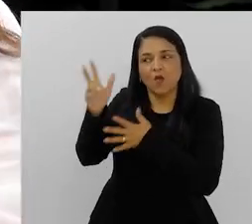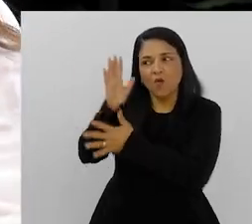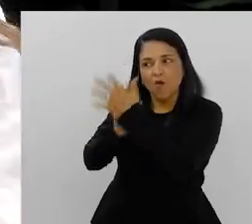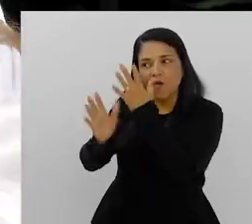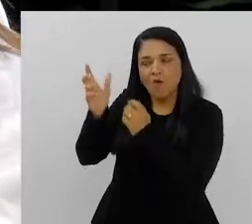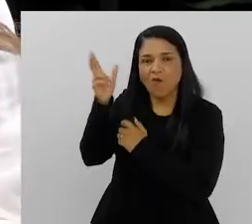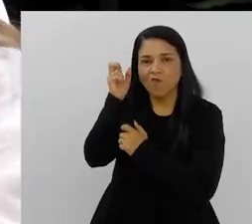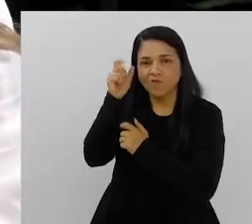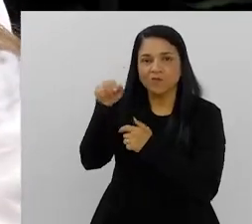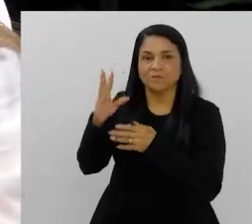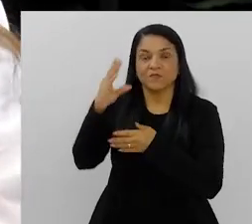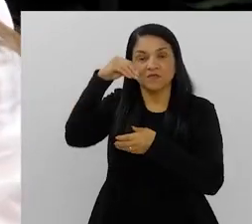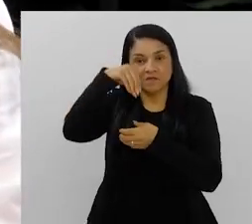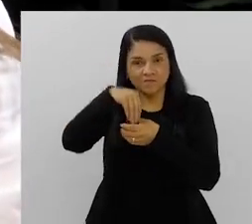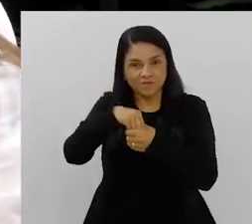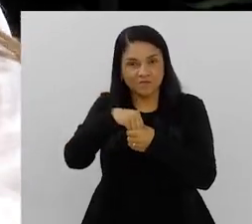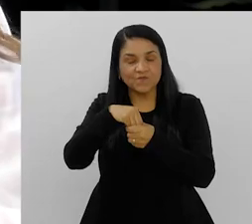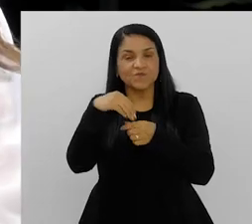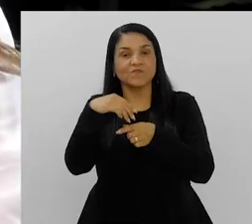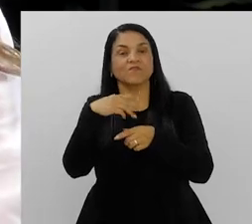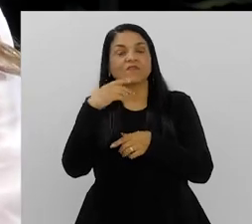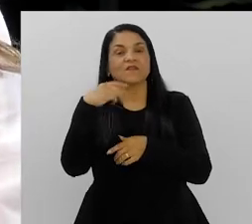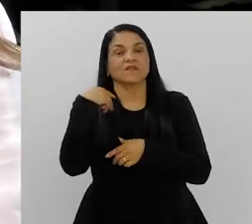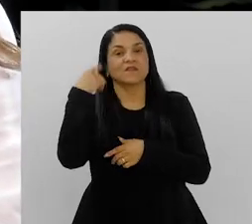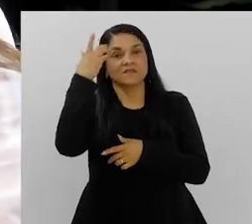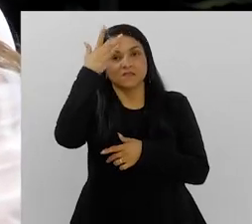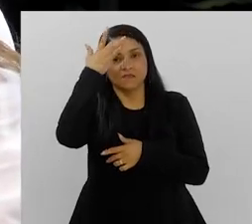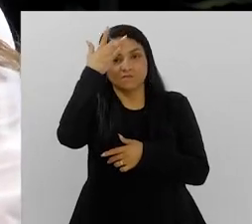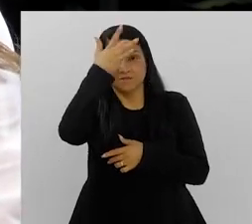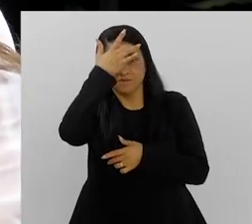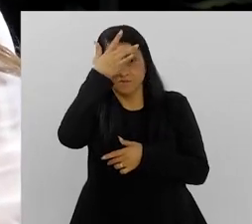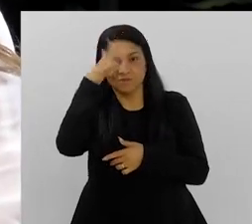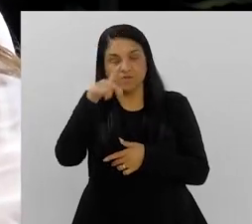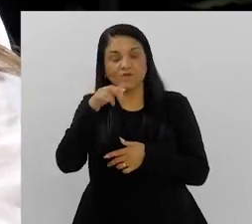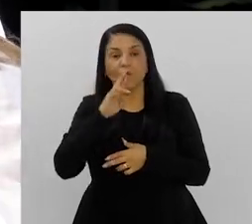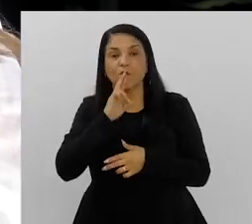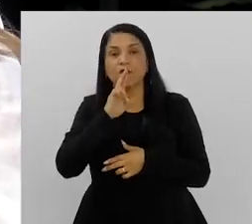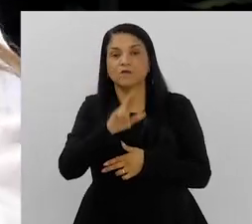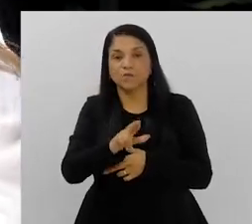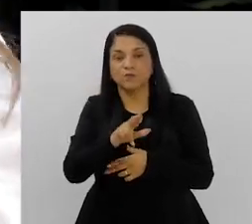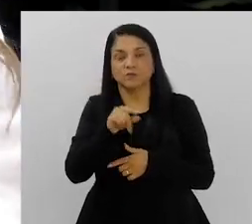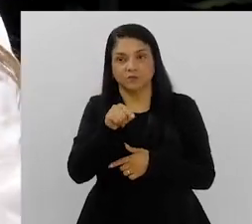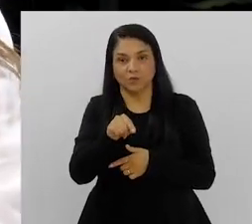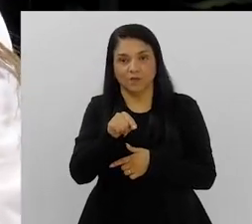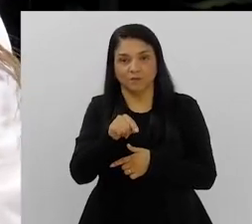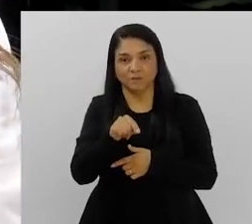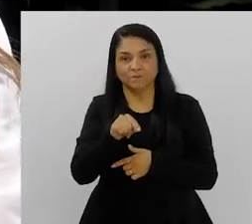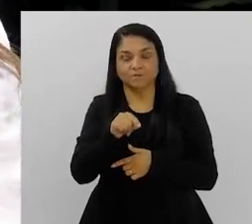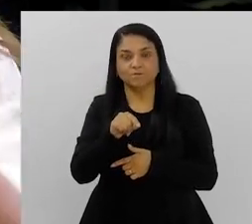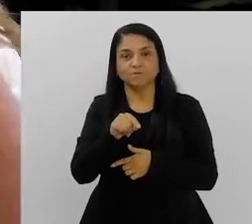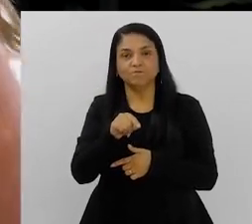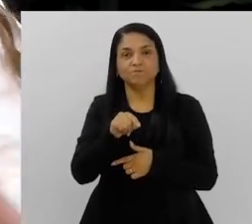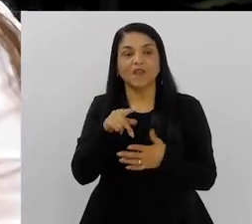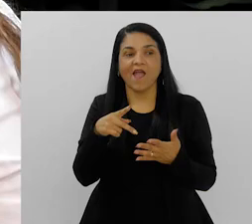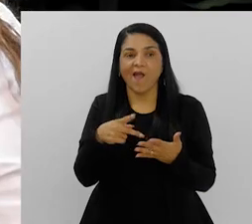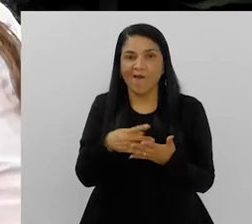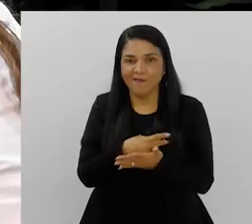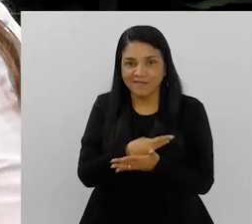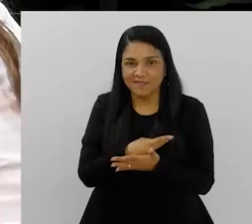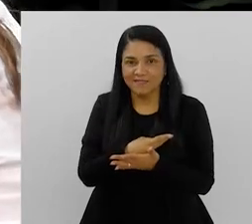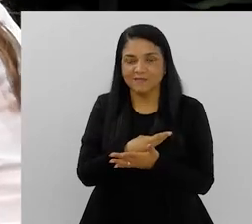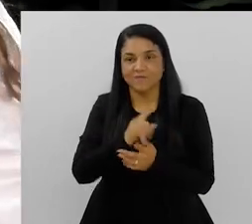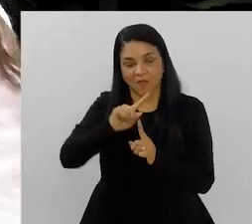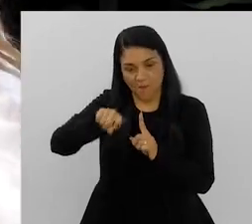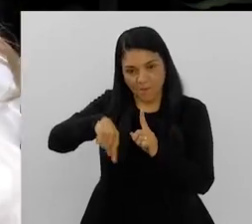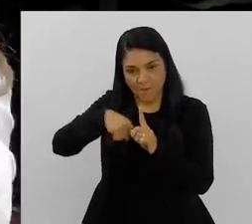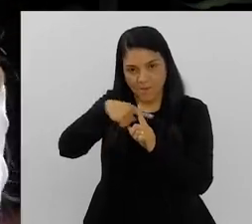possibilidade de escuta. A política de saúde mental, dentro da luta antimanicomial, ela foi um resultado disso. Acontece